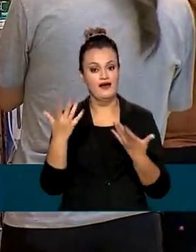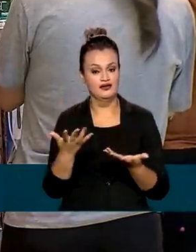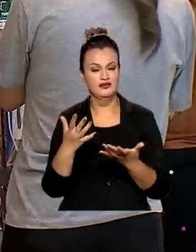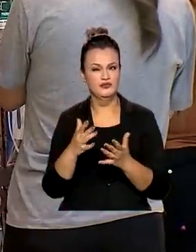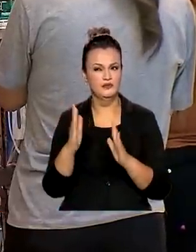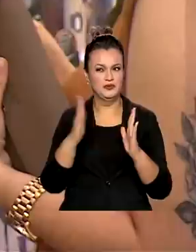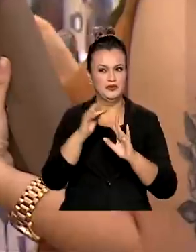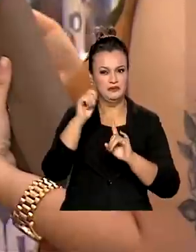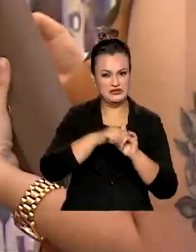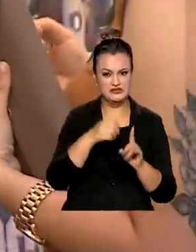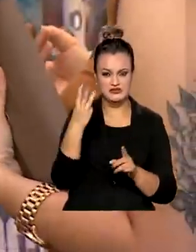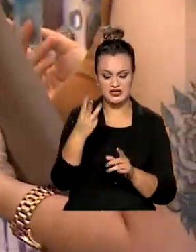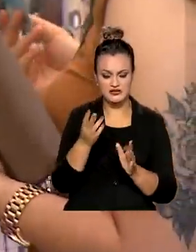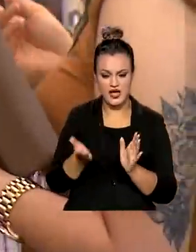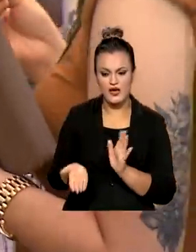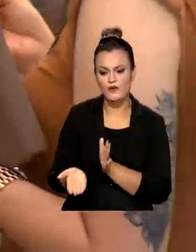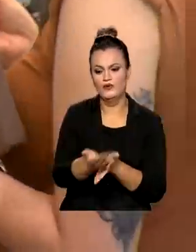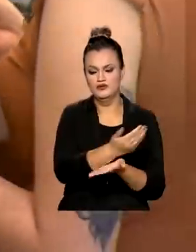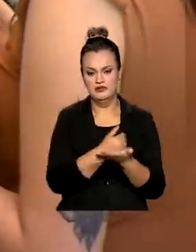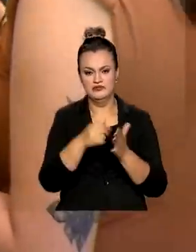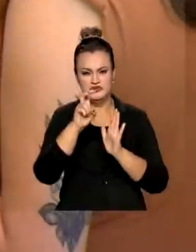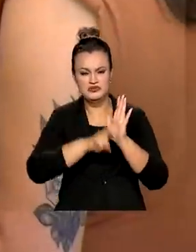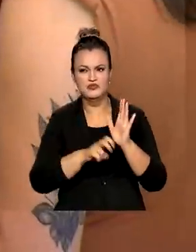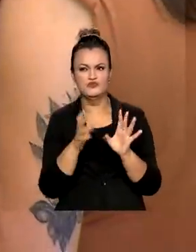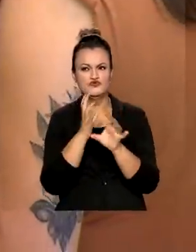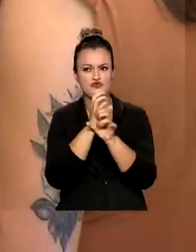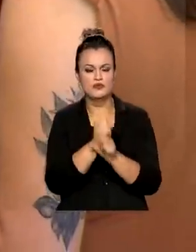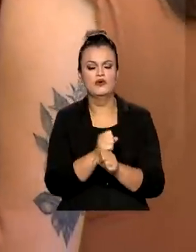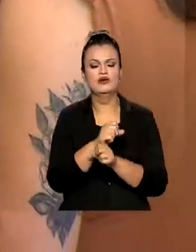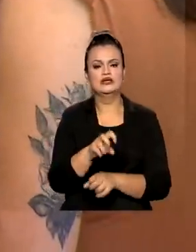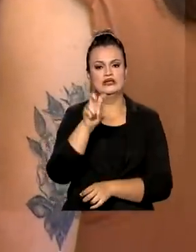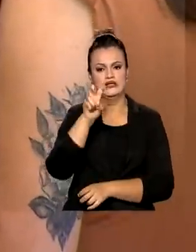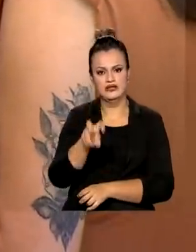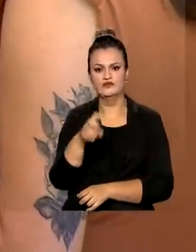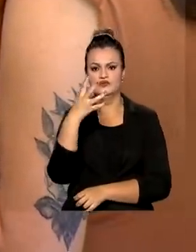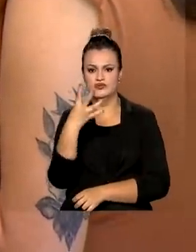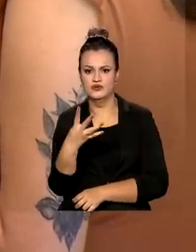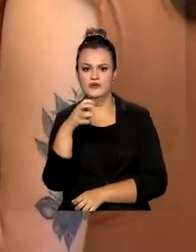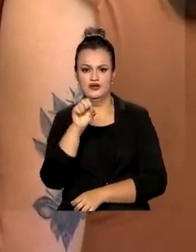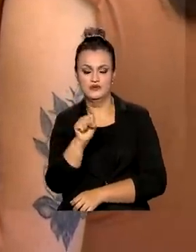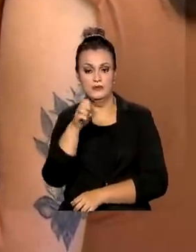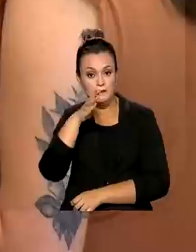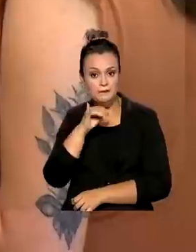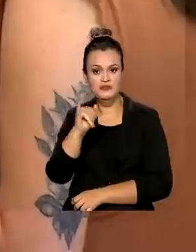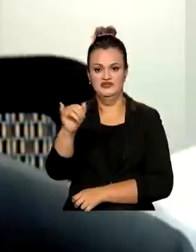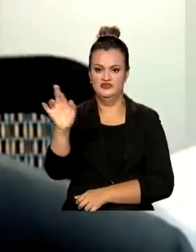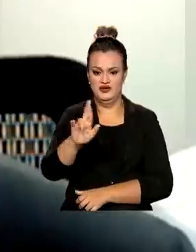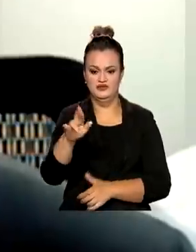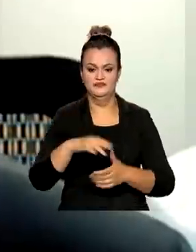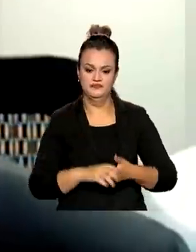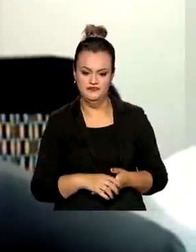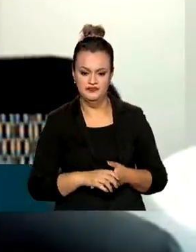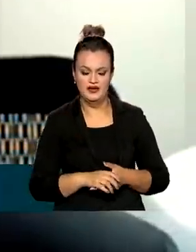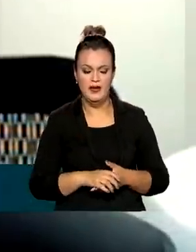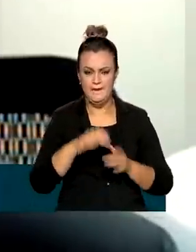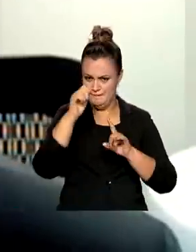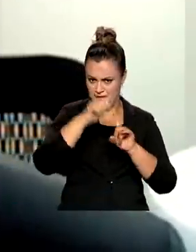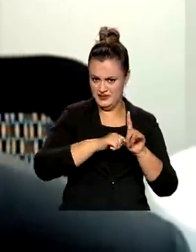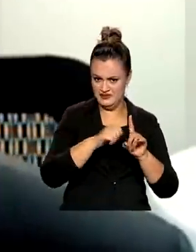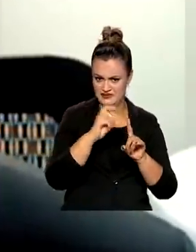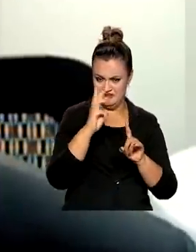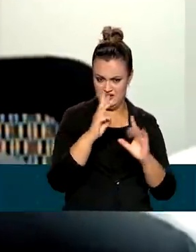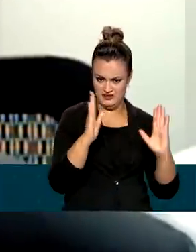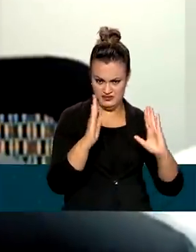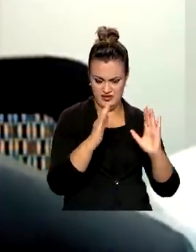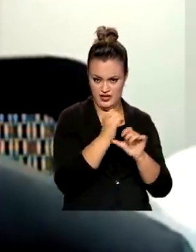no primeiro trimestre, o recolhimento de tributos alcançou R$ 548 bilhões. Nesses três primeiros meses do ano,